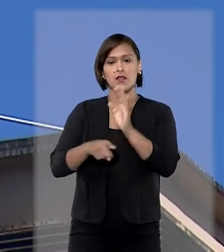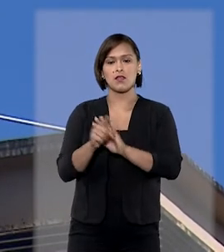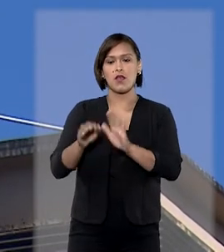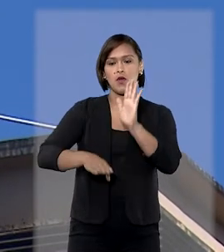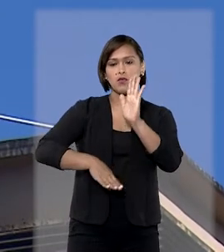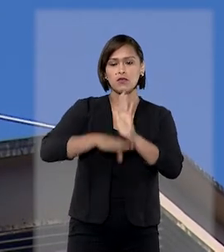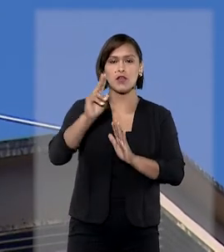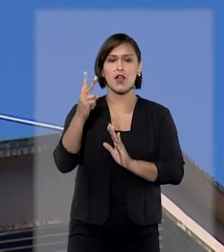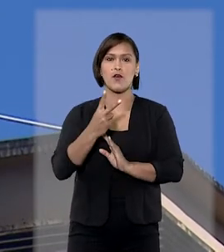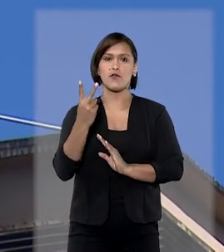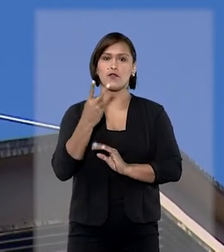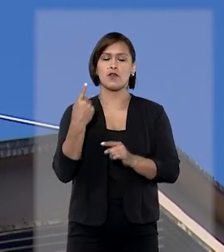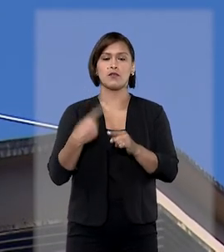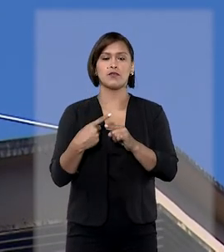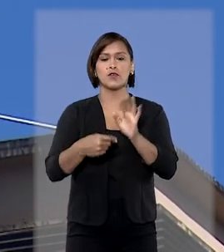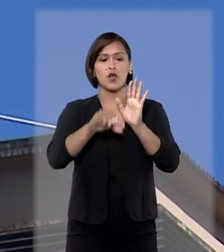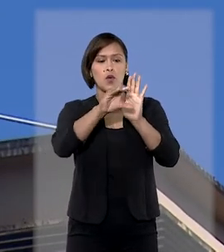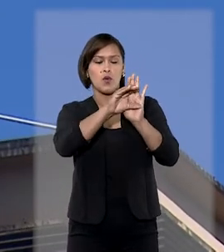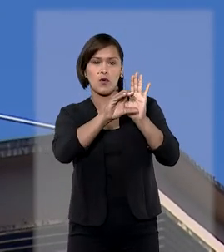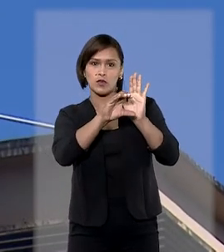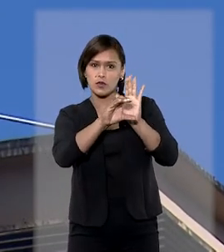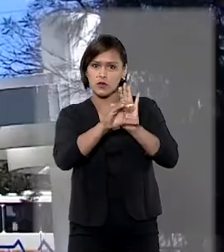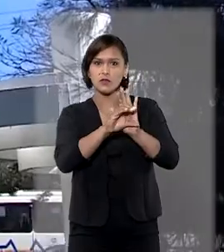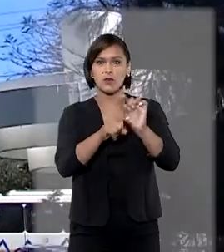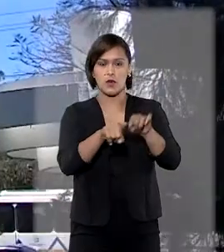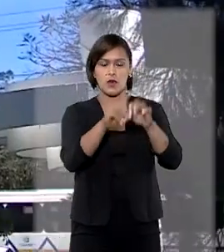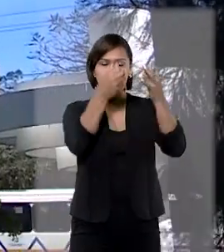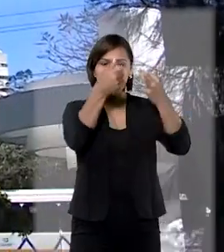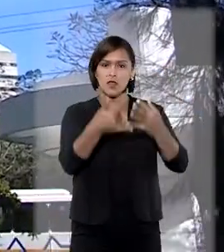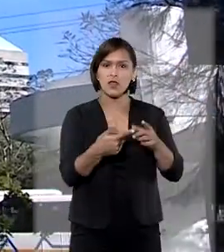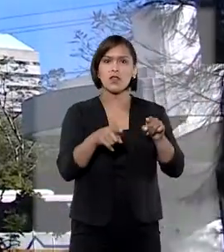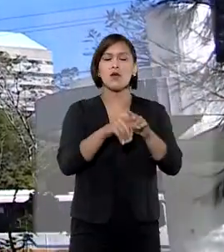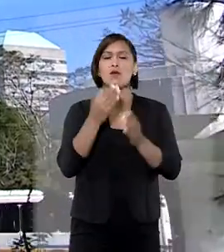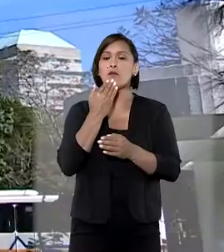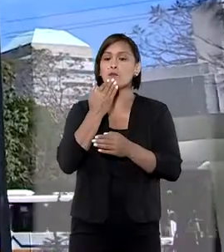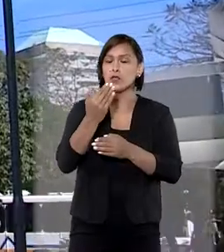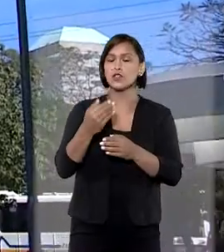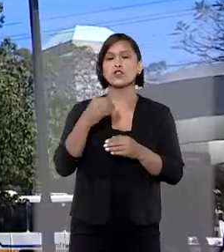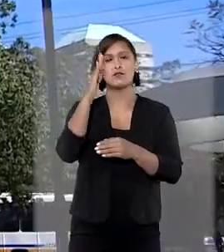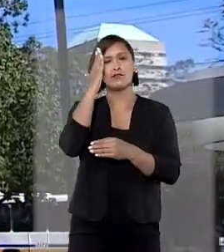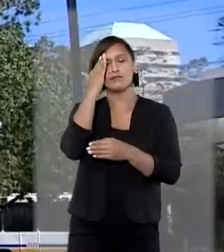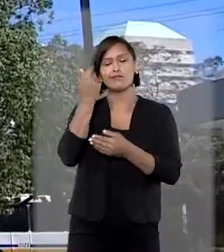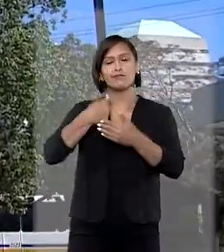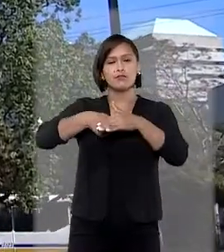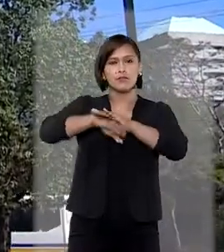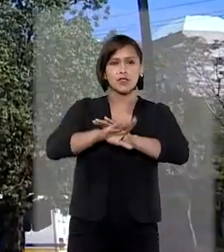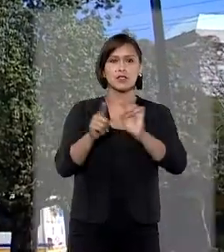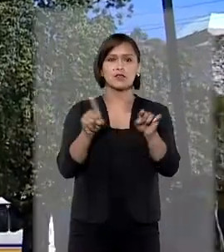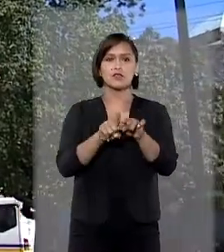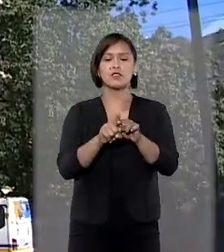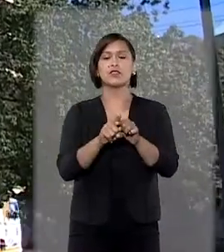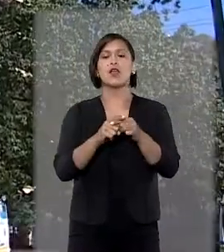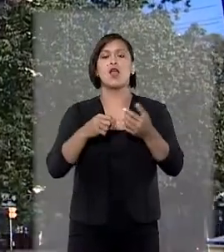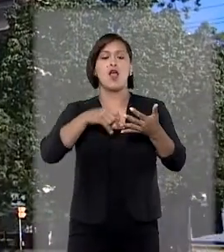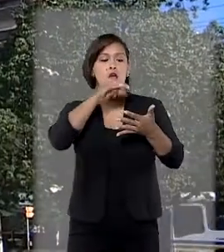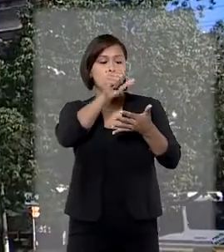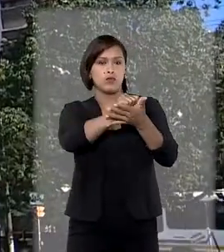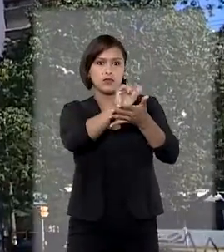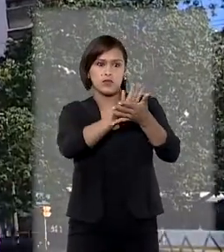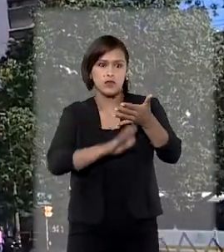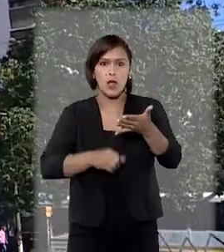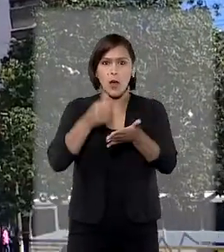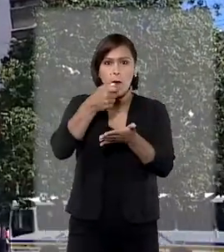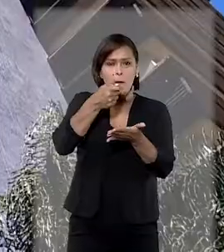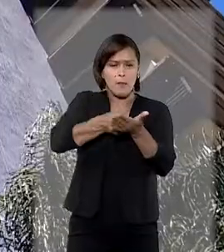enriquecimento sem causa previsto no Código Civil. Com isso, o pedido foi considerado prescrito em relação às faturas pagas